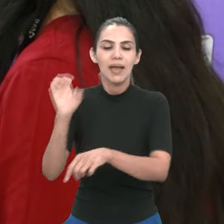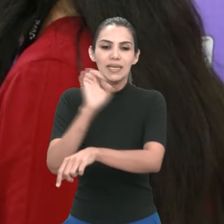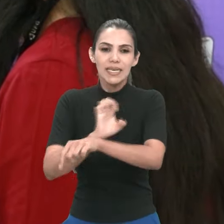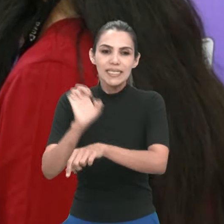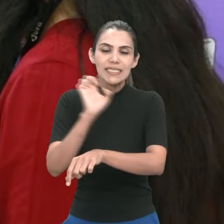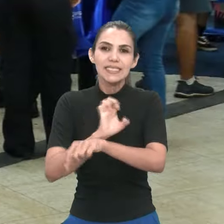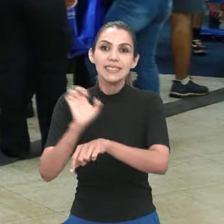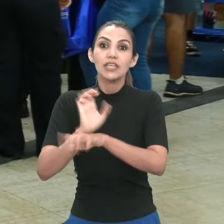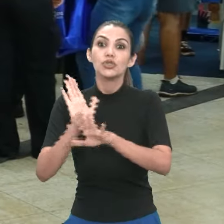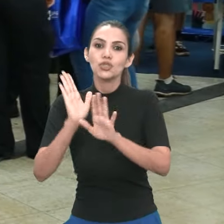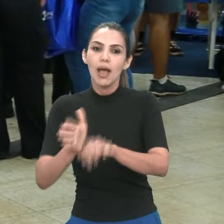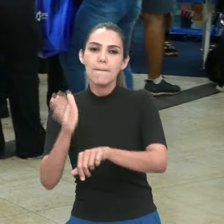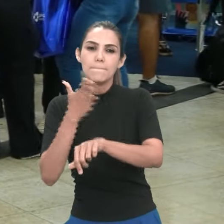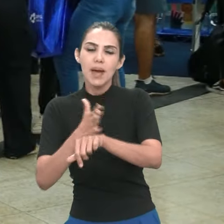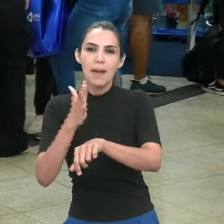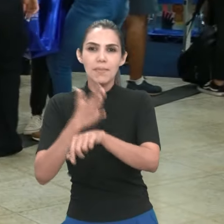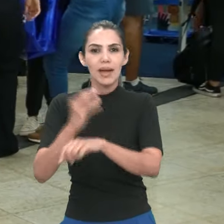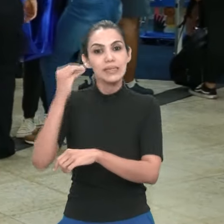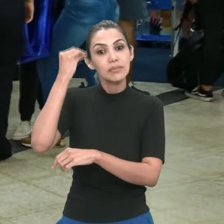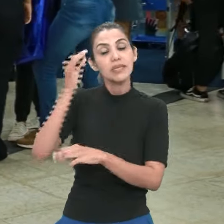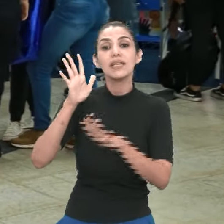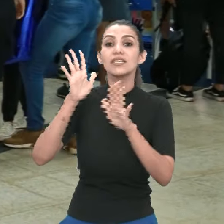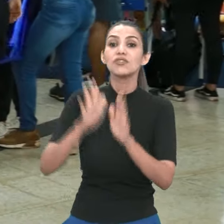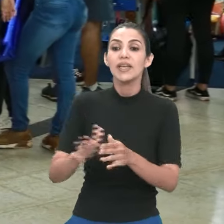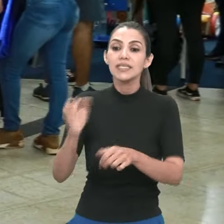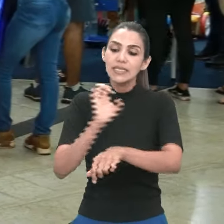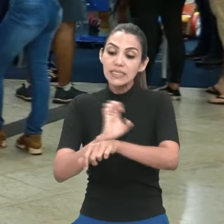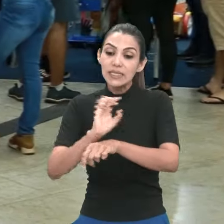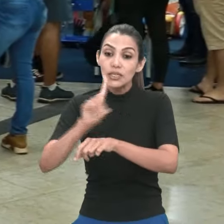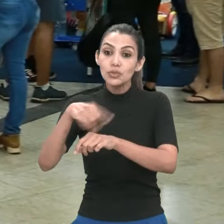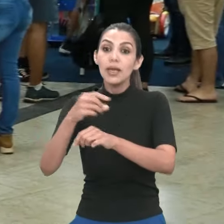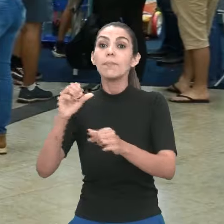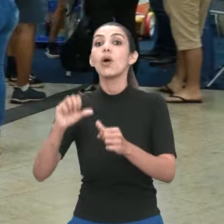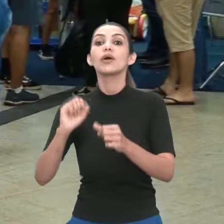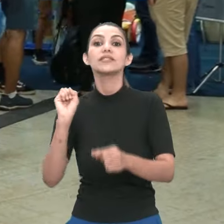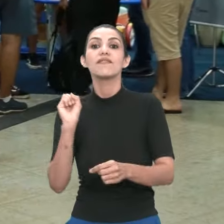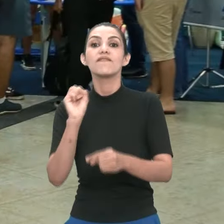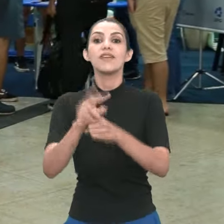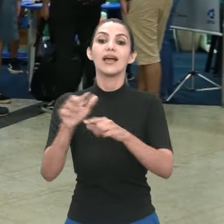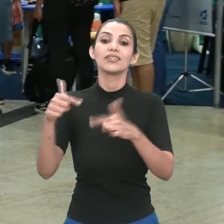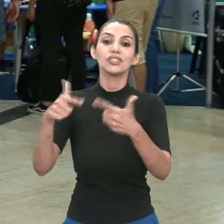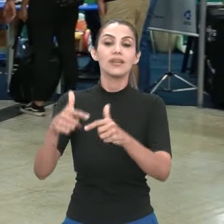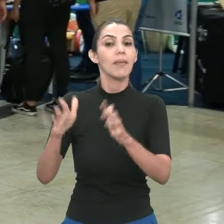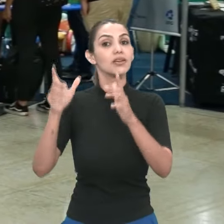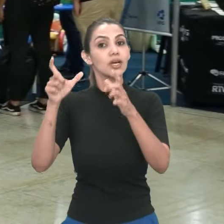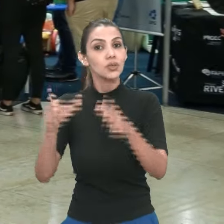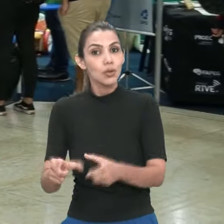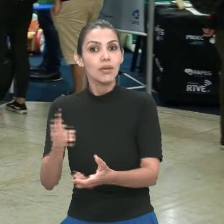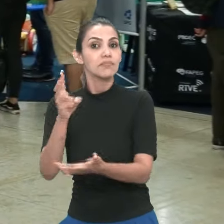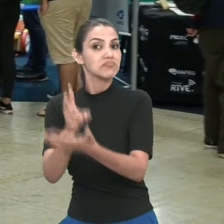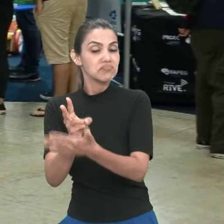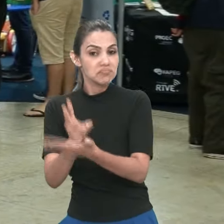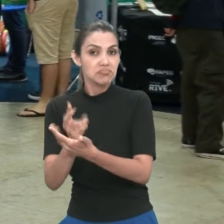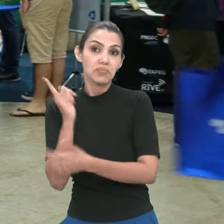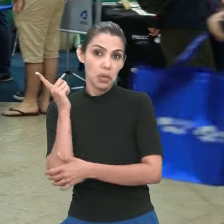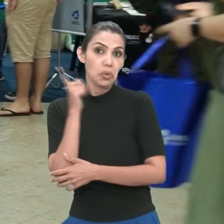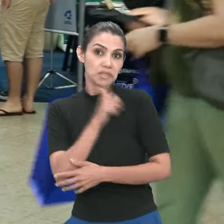não obrigatório e eles já ficam ali empregados na própria empresa. Então, eles atuam no mercado, já conhecem ali quais